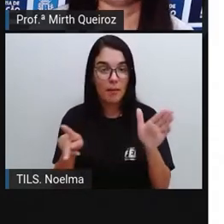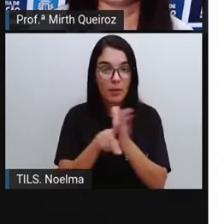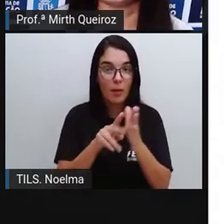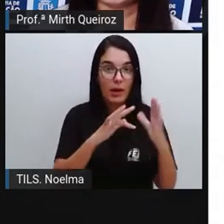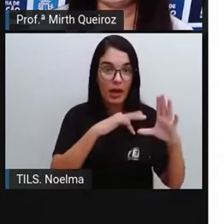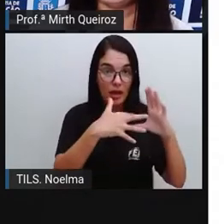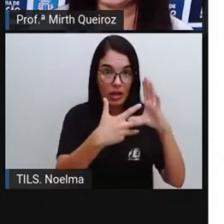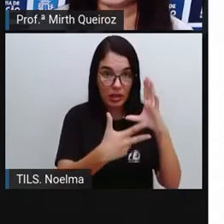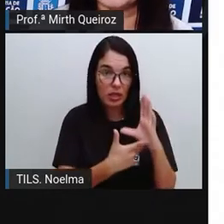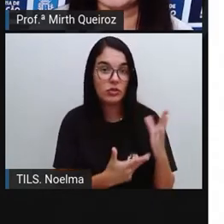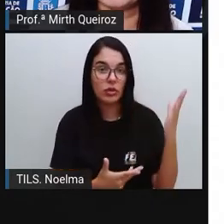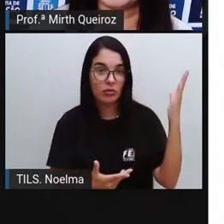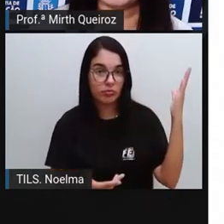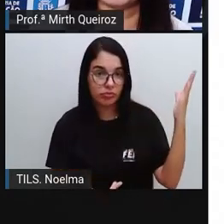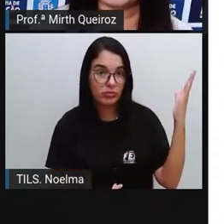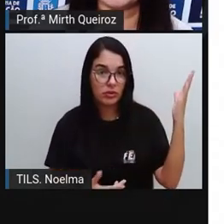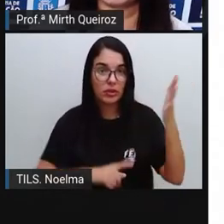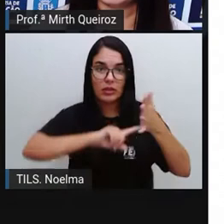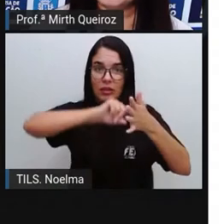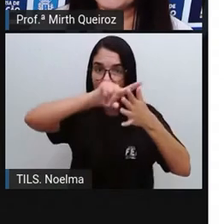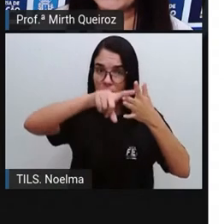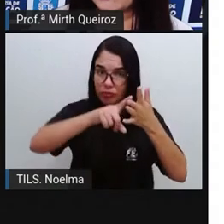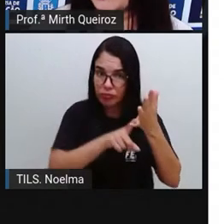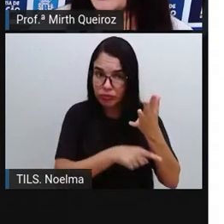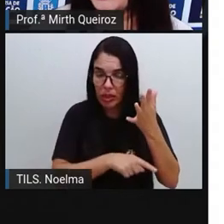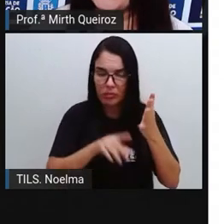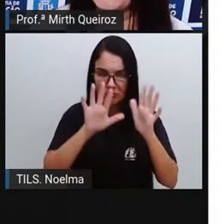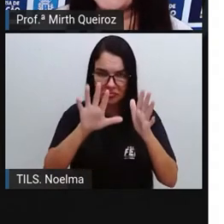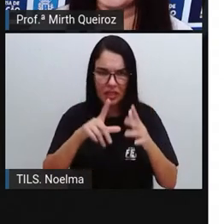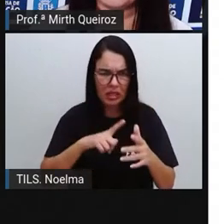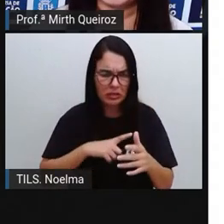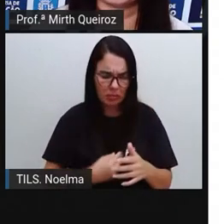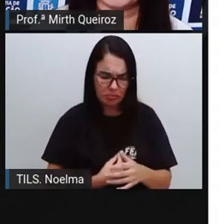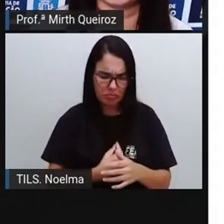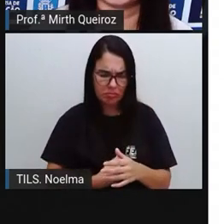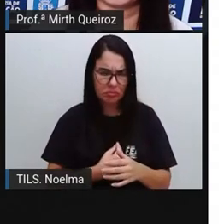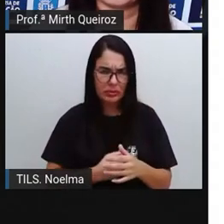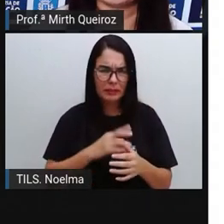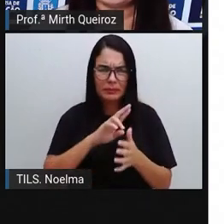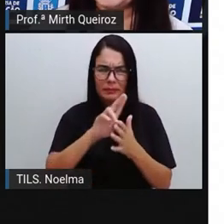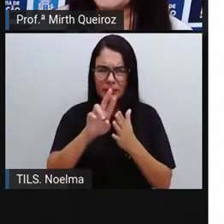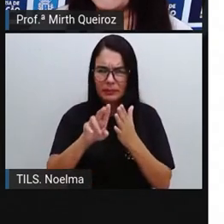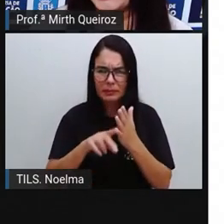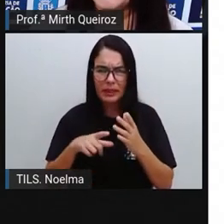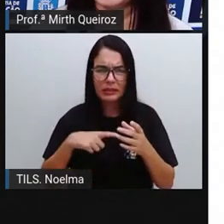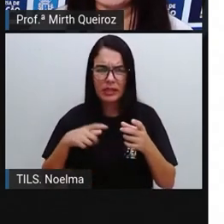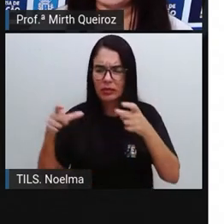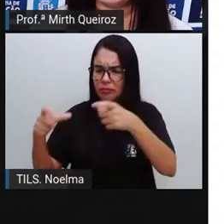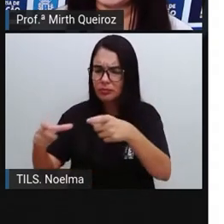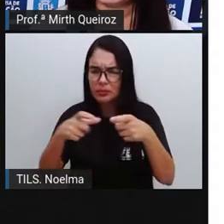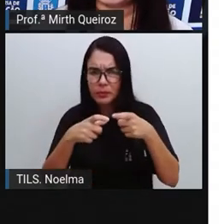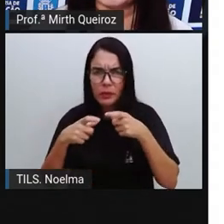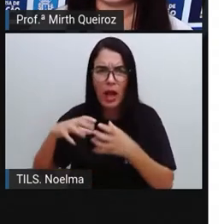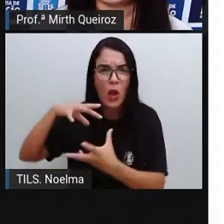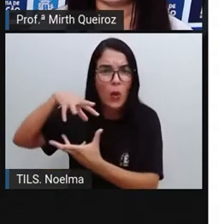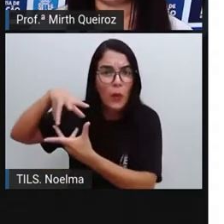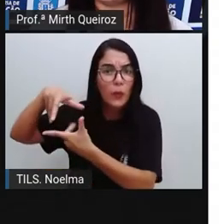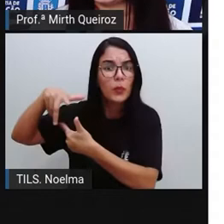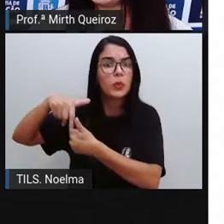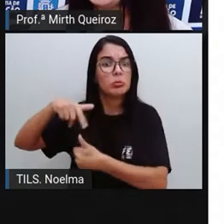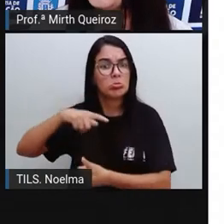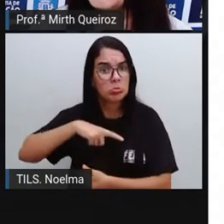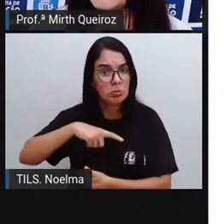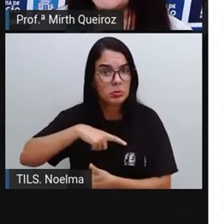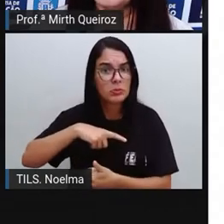Presentes em inúmeras galerias e cidades do mundo, como a gente viu, as obras plásticas de Romero Brito são influenciadas pelo